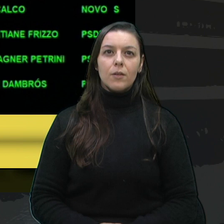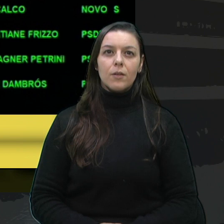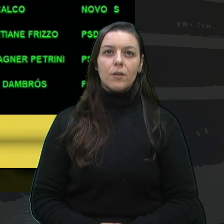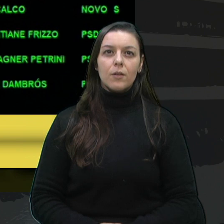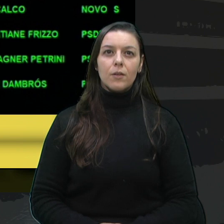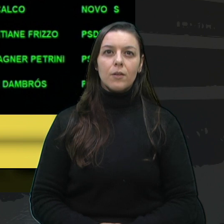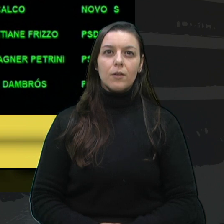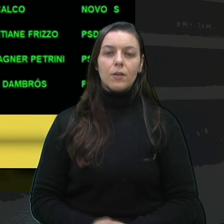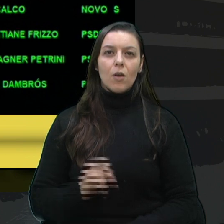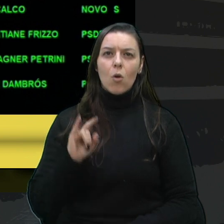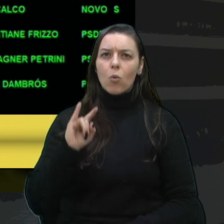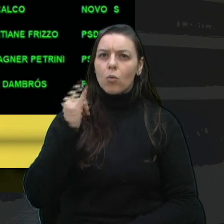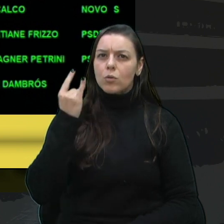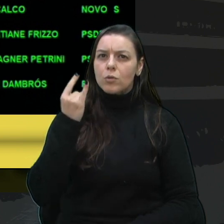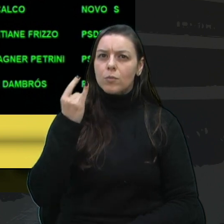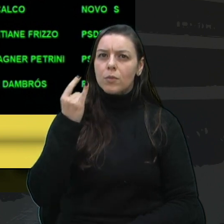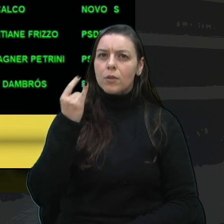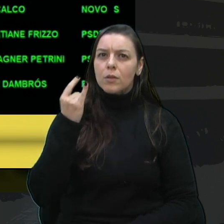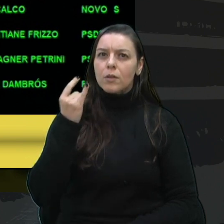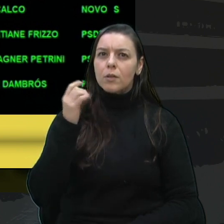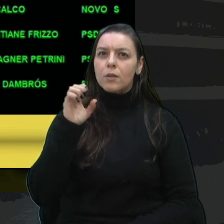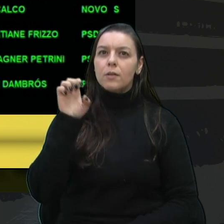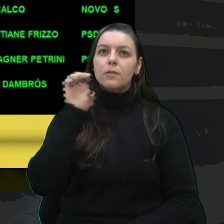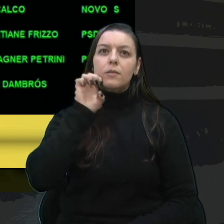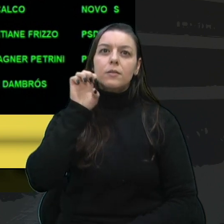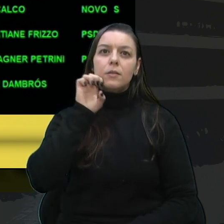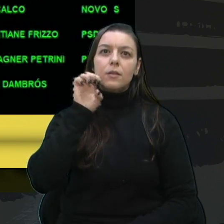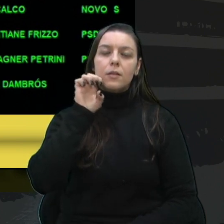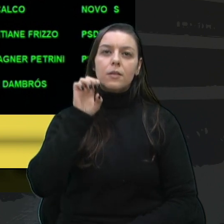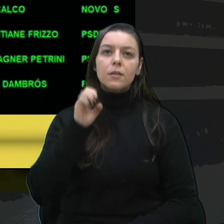Última chamada, vereadora Estela Ballardin?